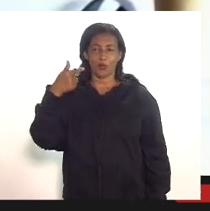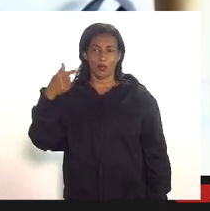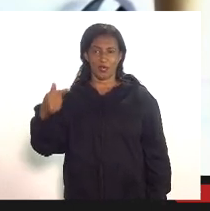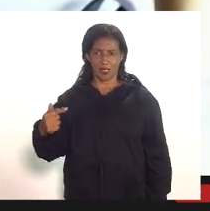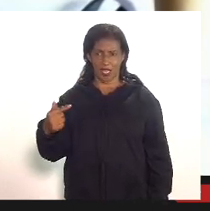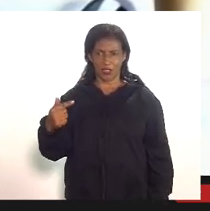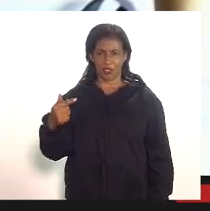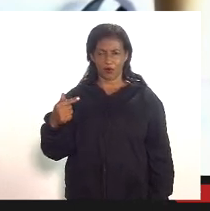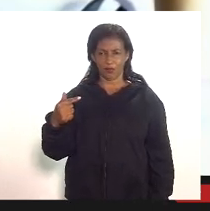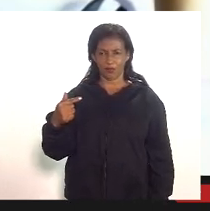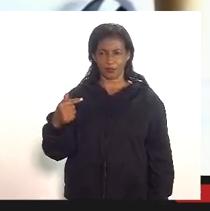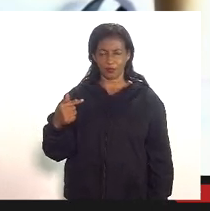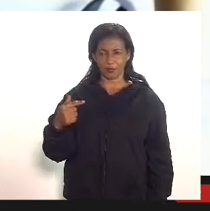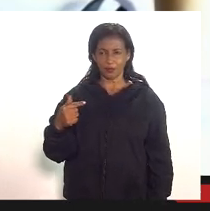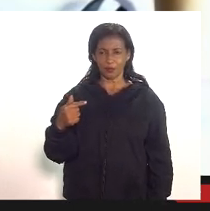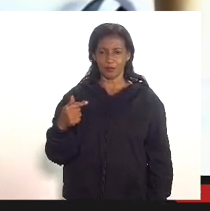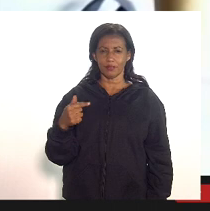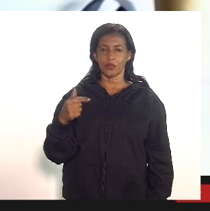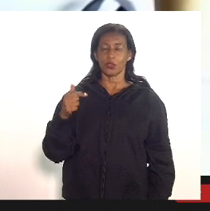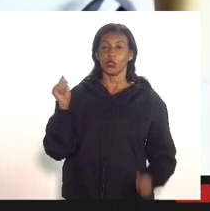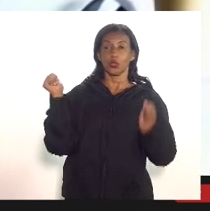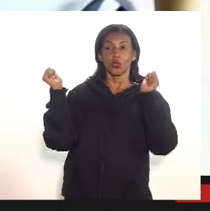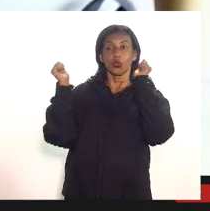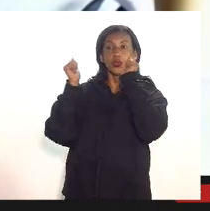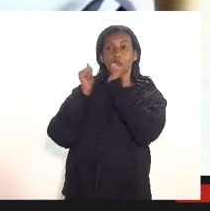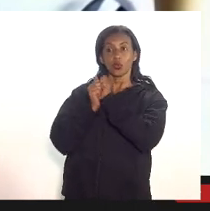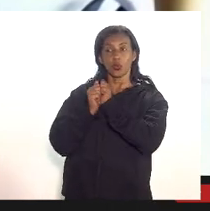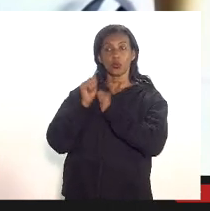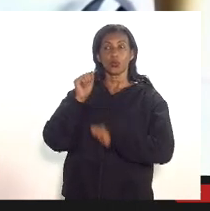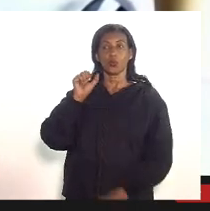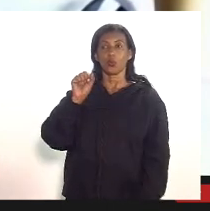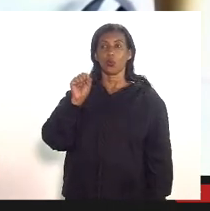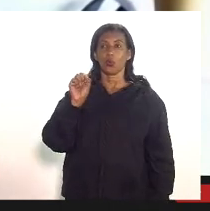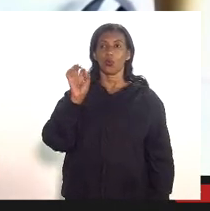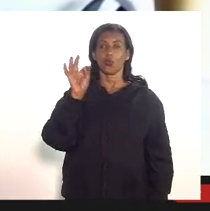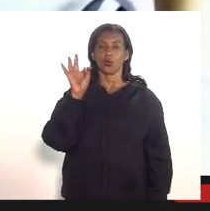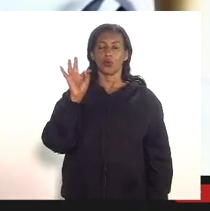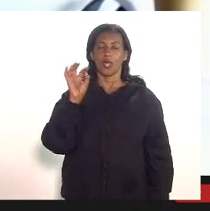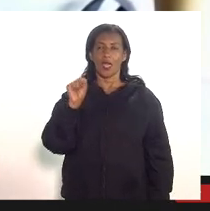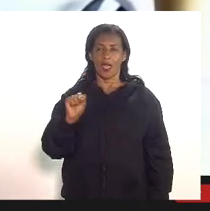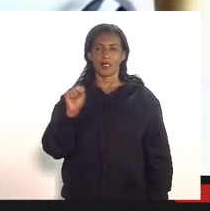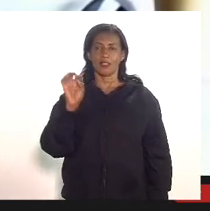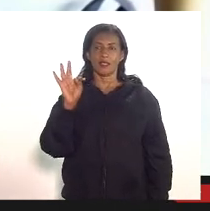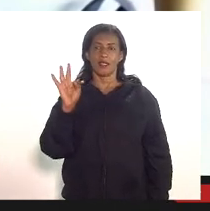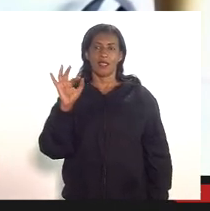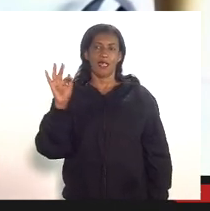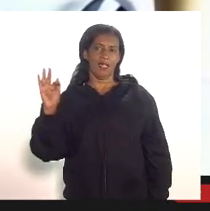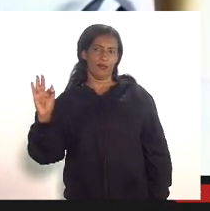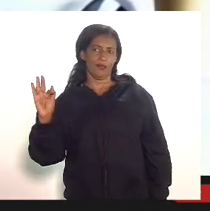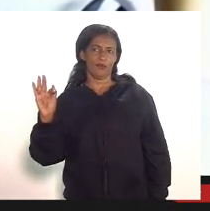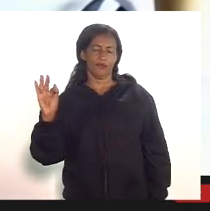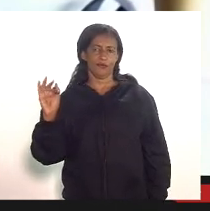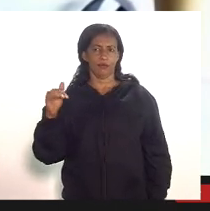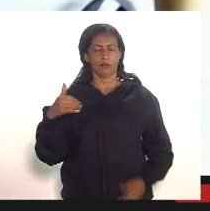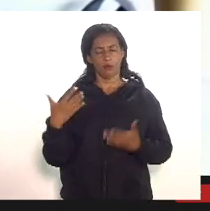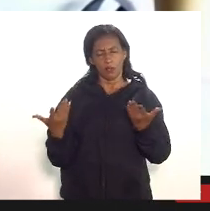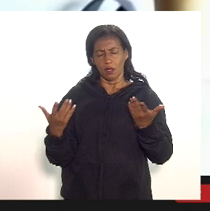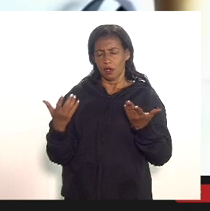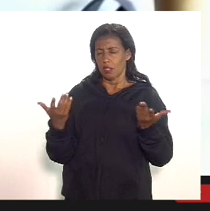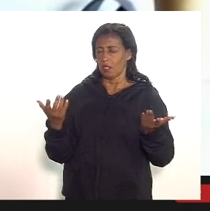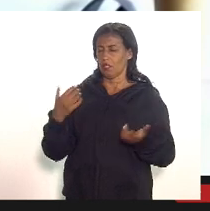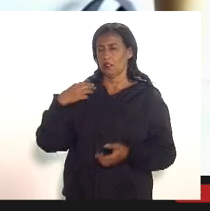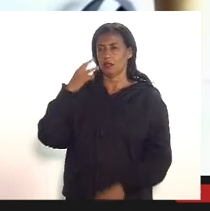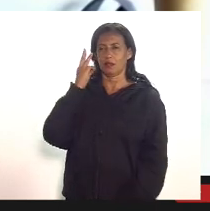consoante a decisão do Supremo Tribunal Federal é claro deputado Valdeque Carmeiro